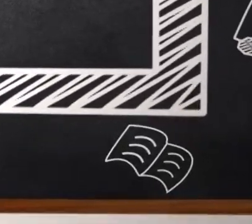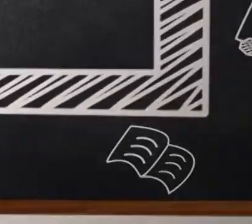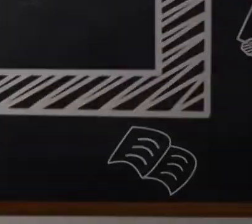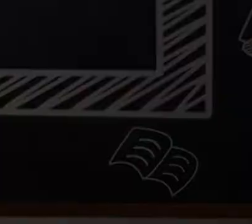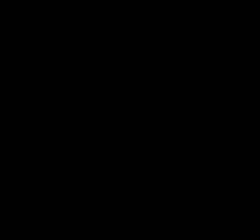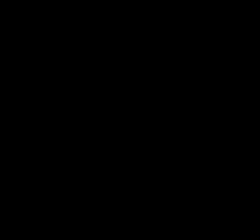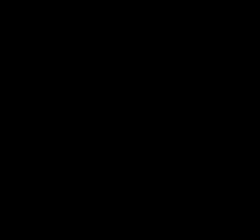estudos.